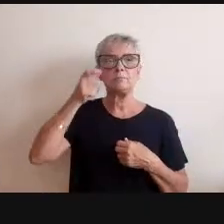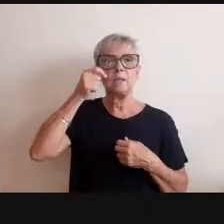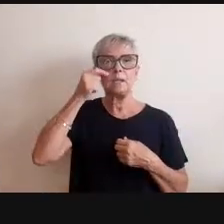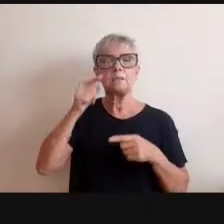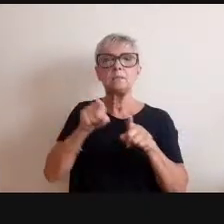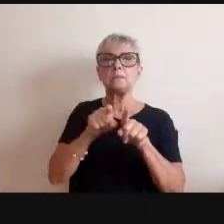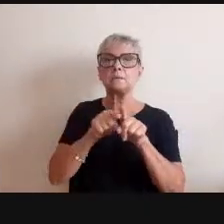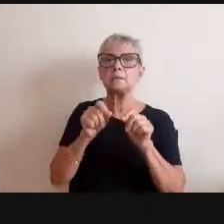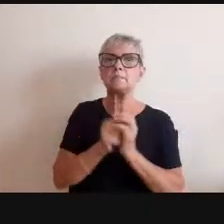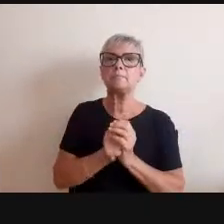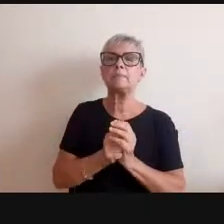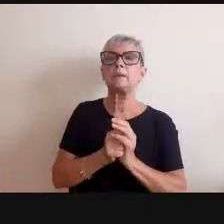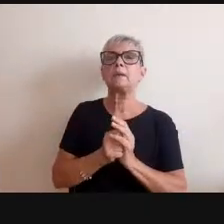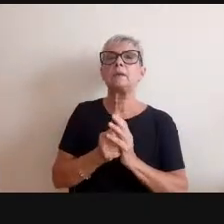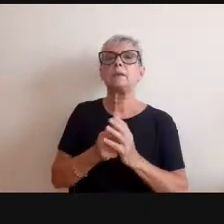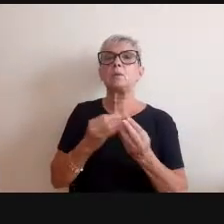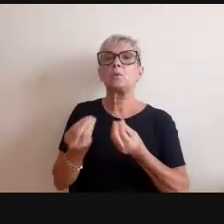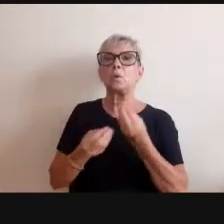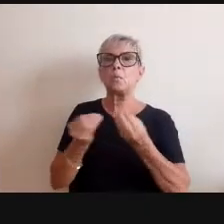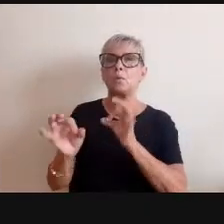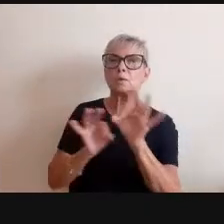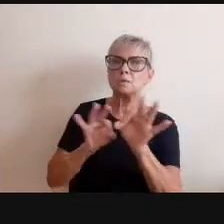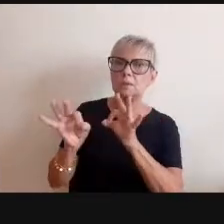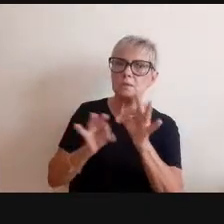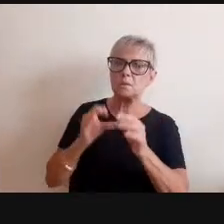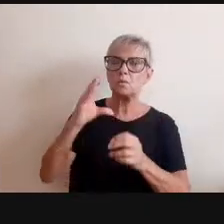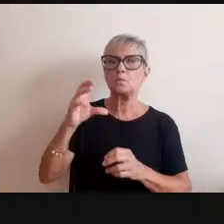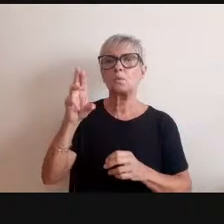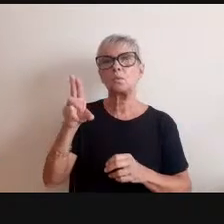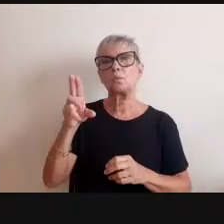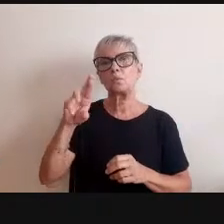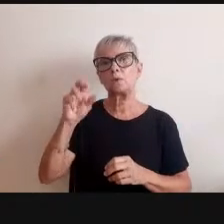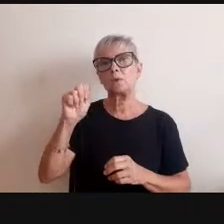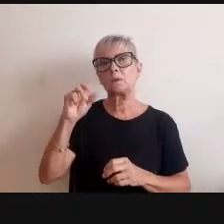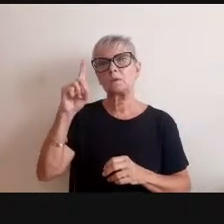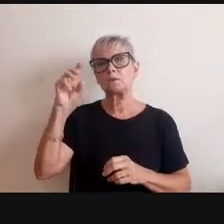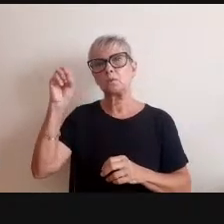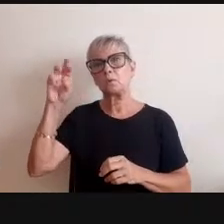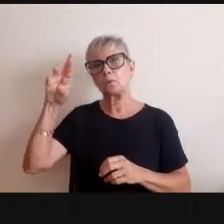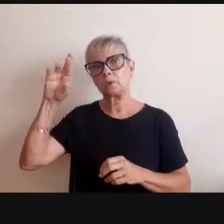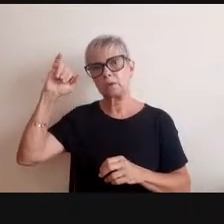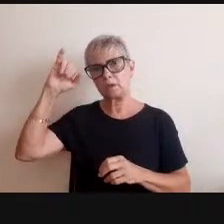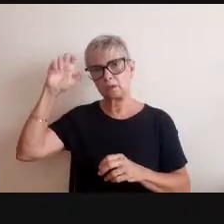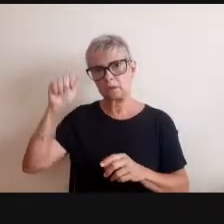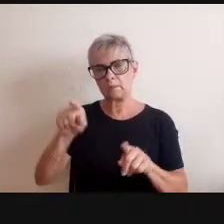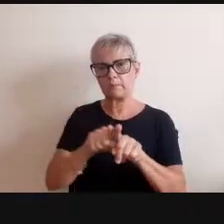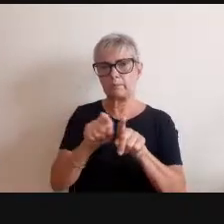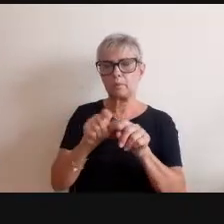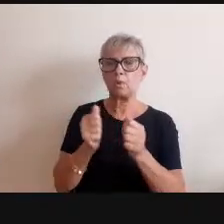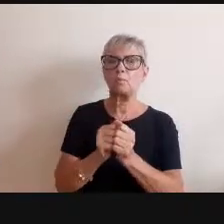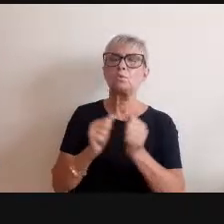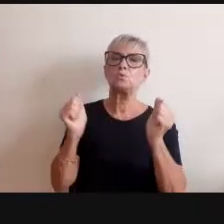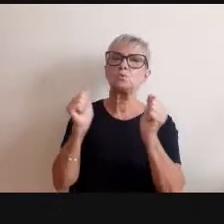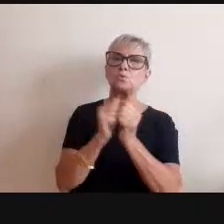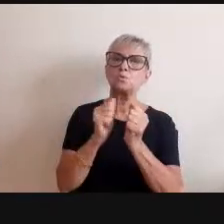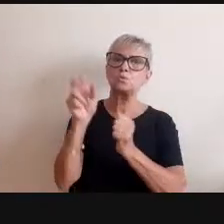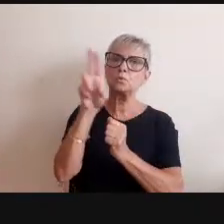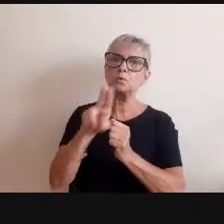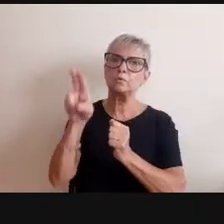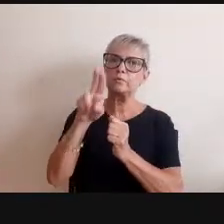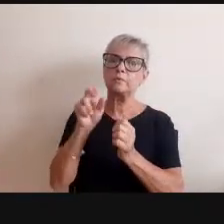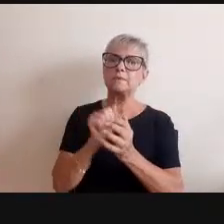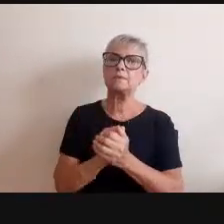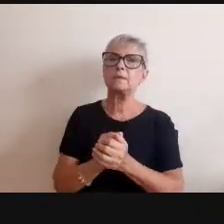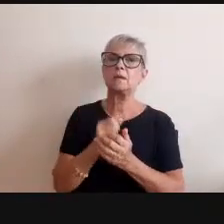partir de um conhecimento curatorial. Fiz parte, dentro da Goldsmiths, que é a universidade onde eu desenvolvo meu